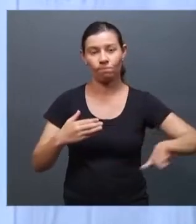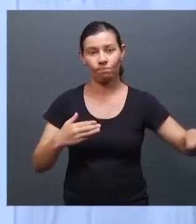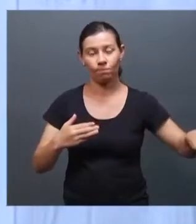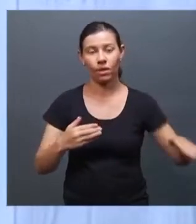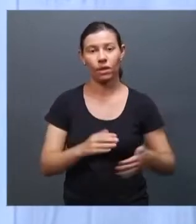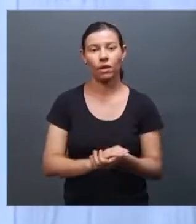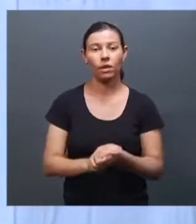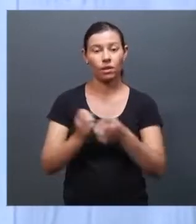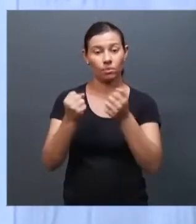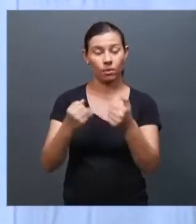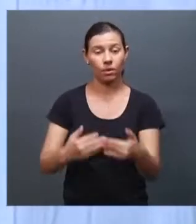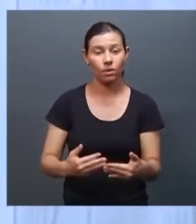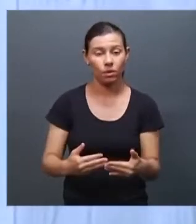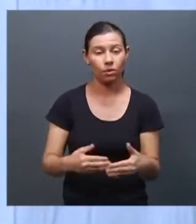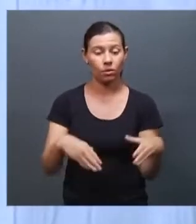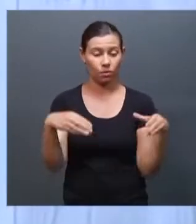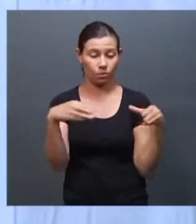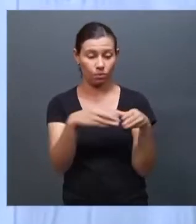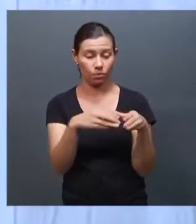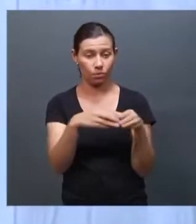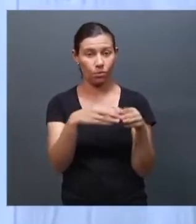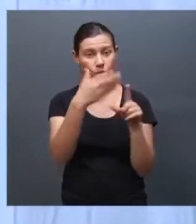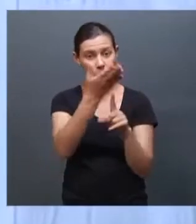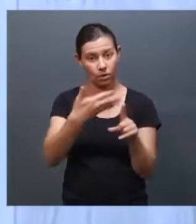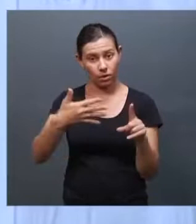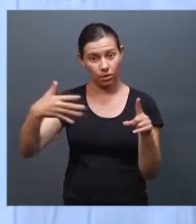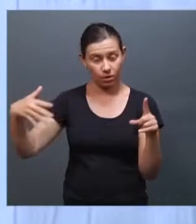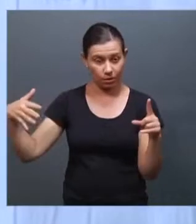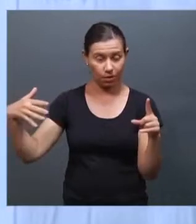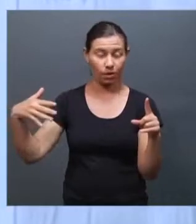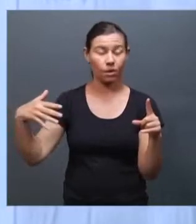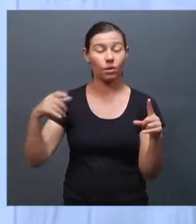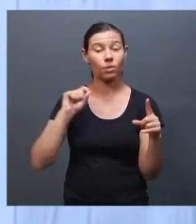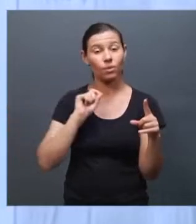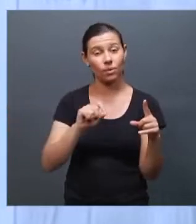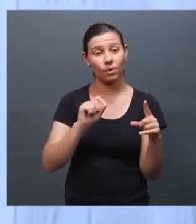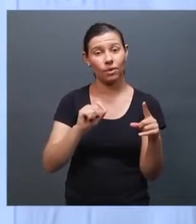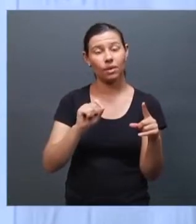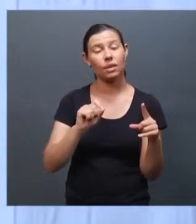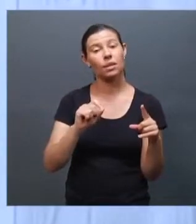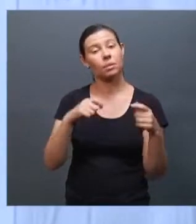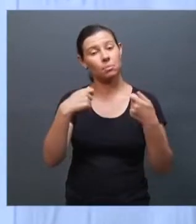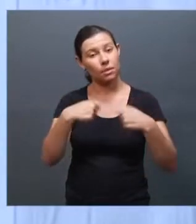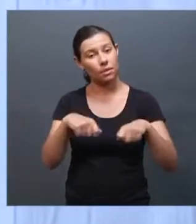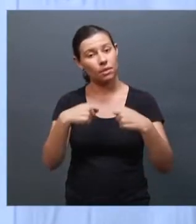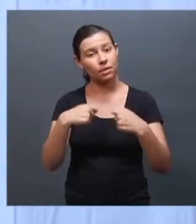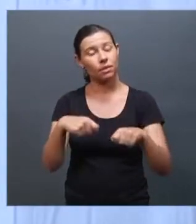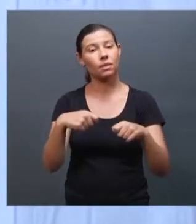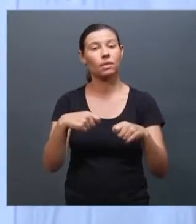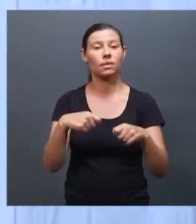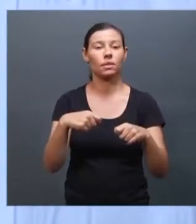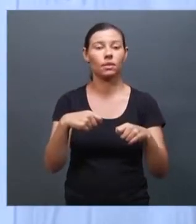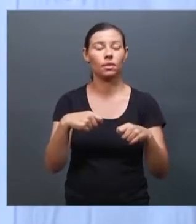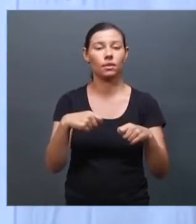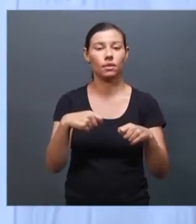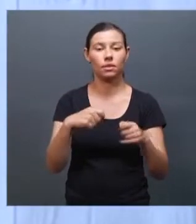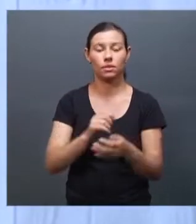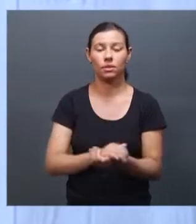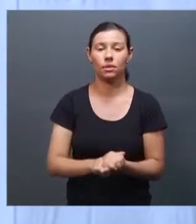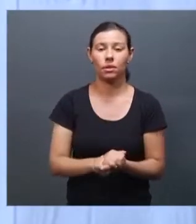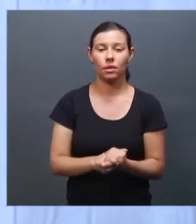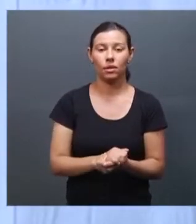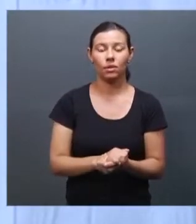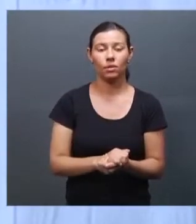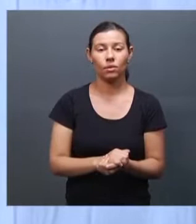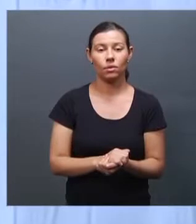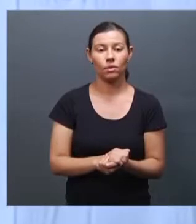vulnerabilizada como a LGBTQI+, ela precisa de alguma iniciativa estatal para ter